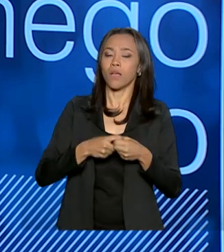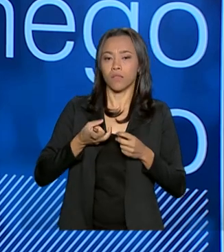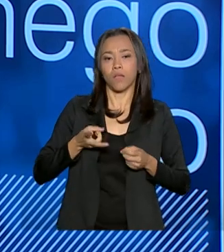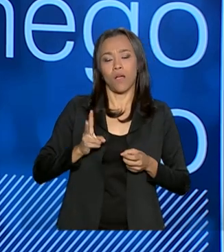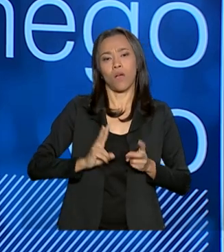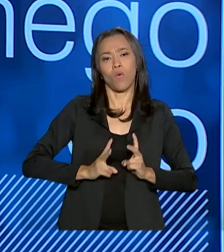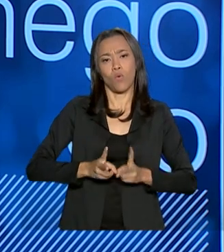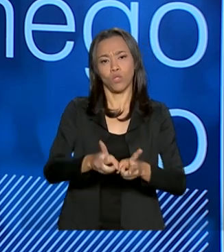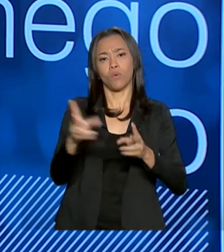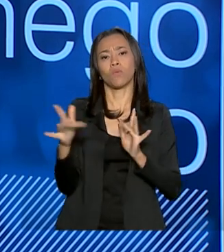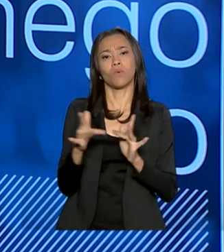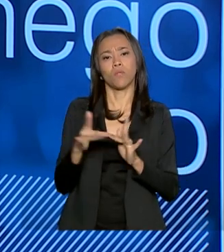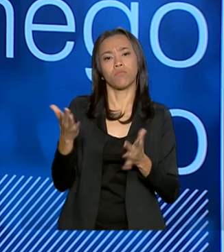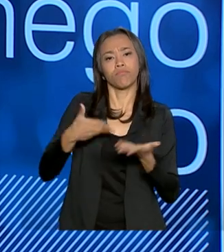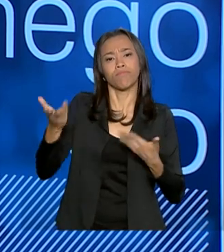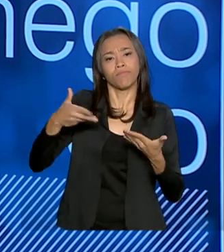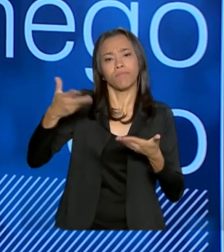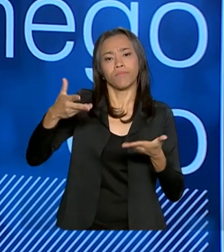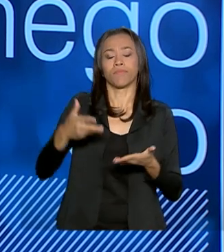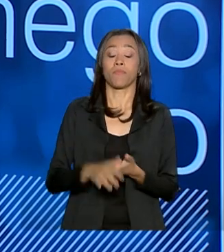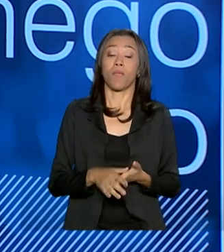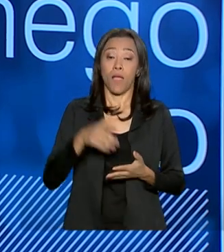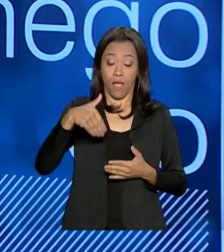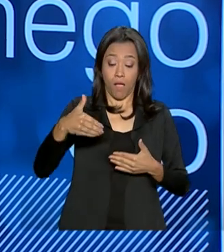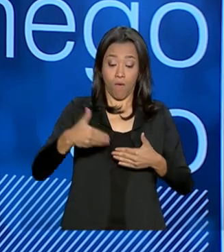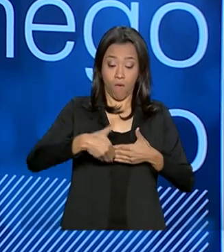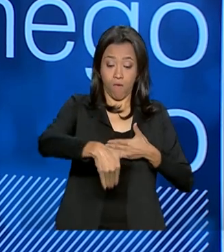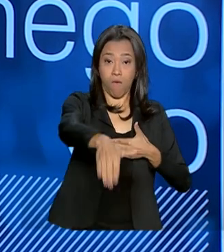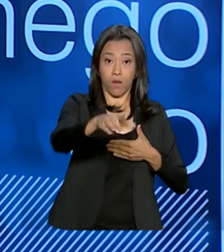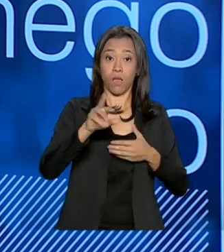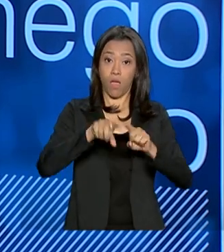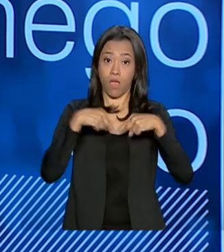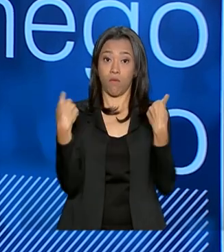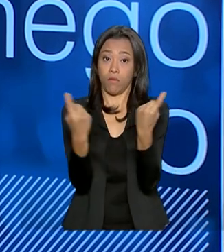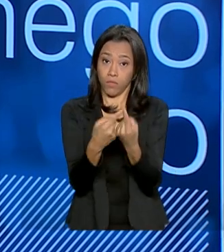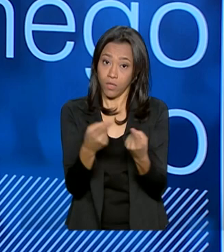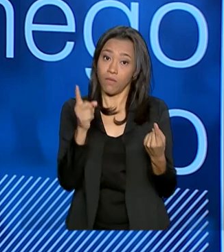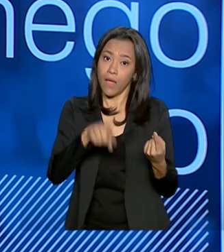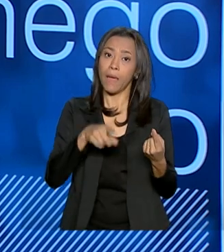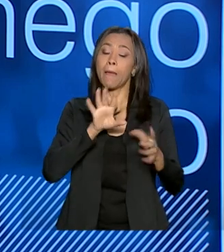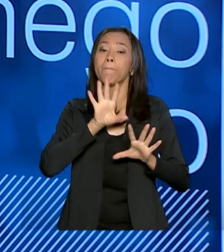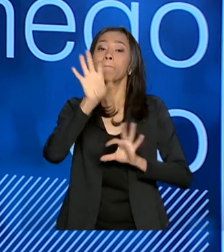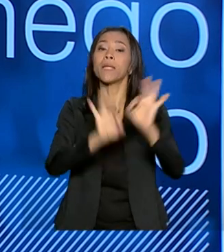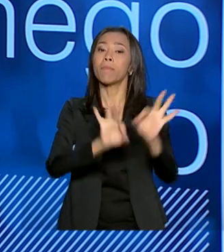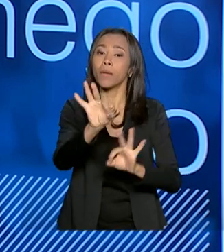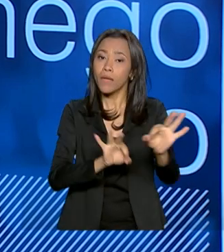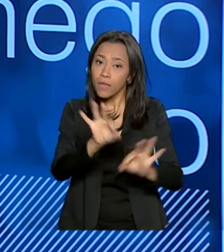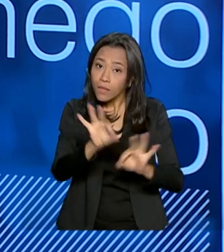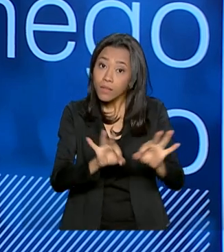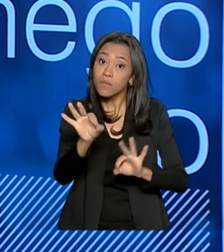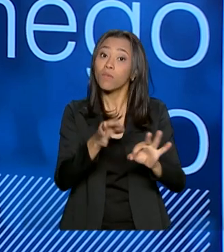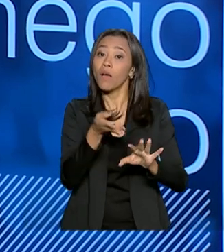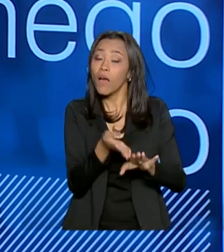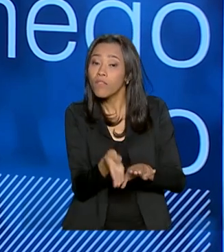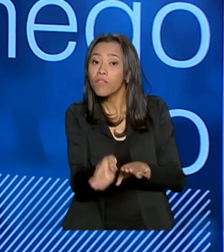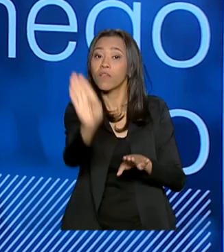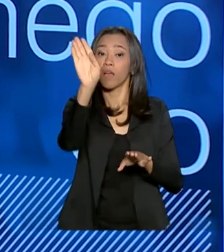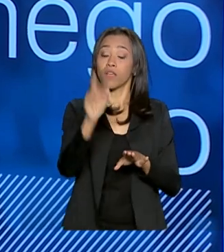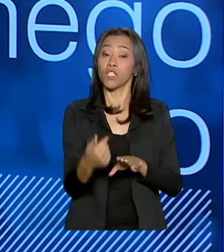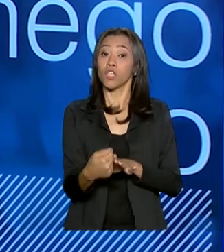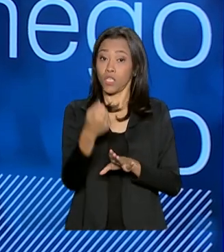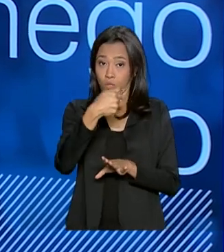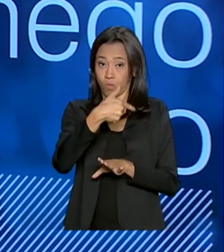nessa nossa reunião de maio, ela vai servir como um preparativo para a viagem que o presidente fará à China no segundo semestre,